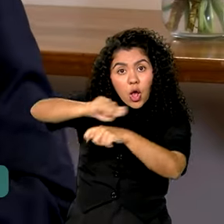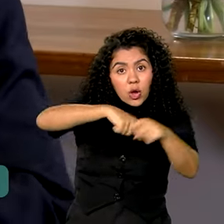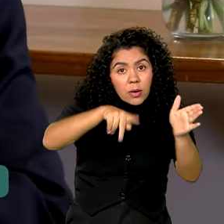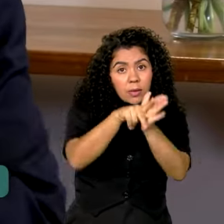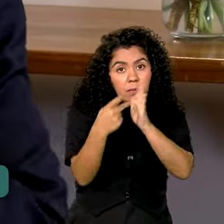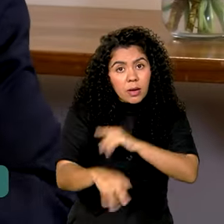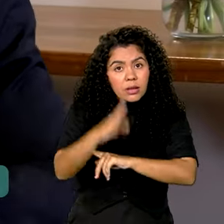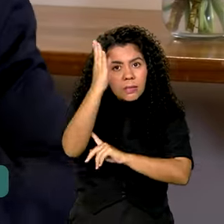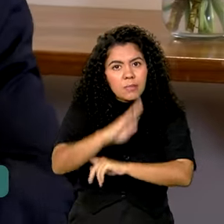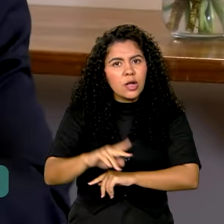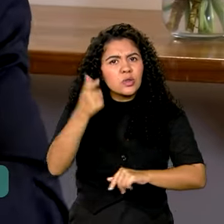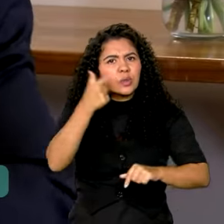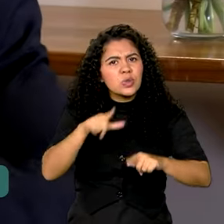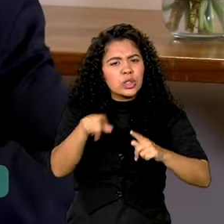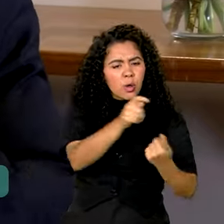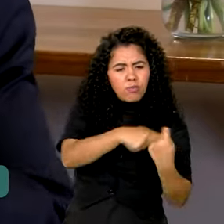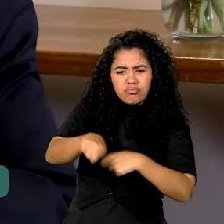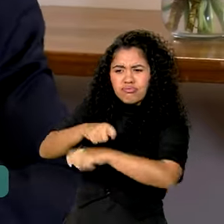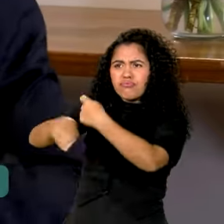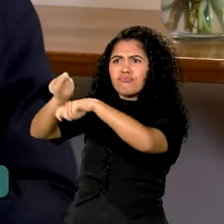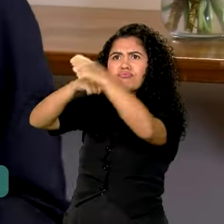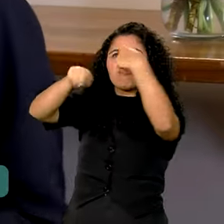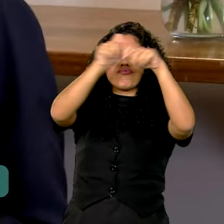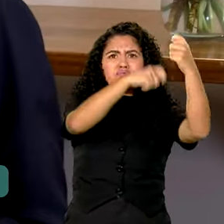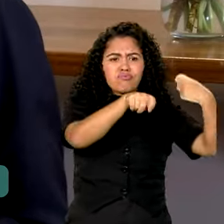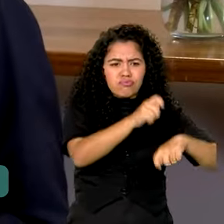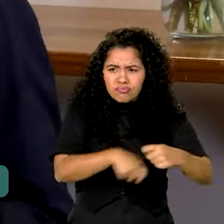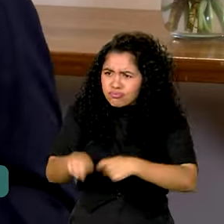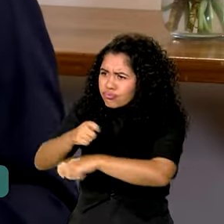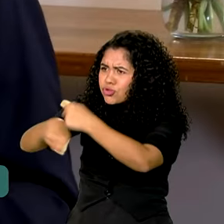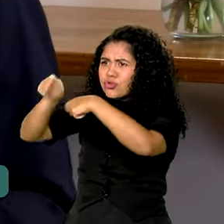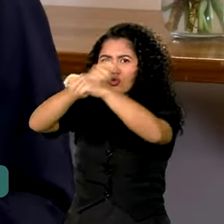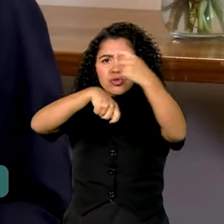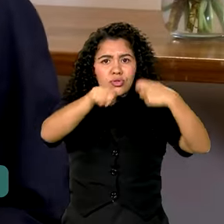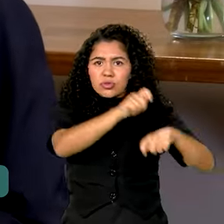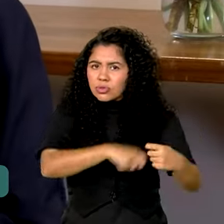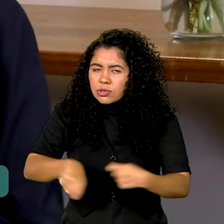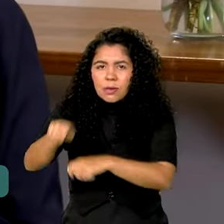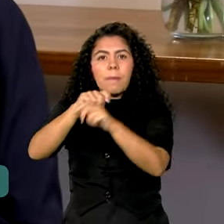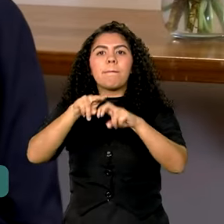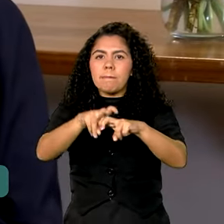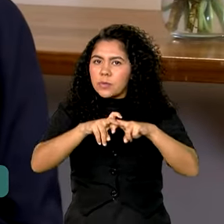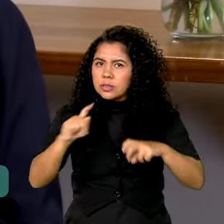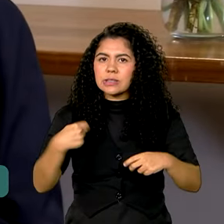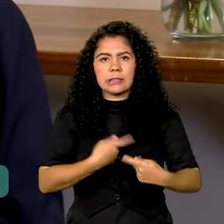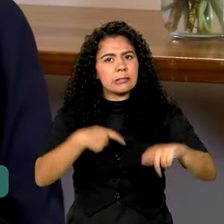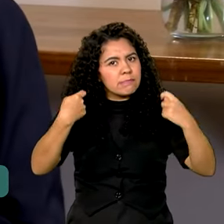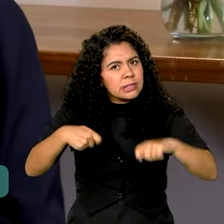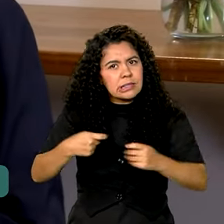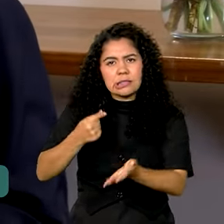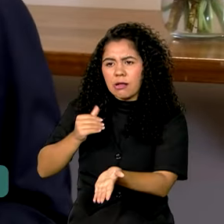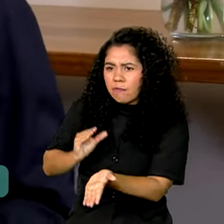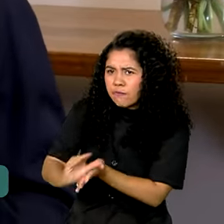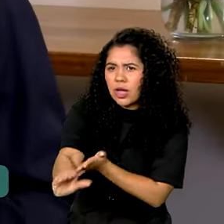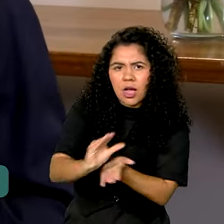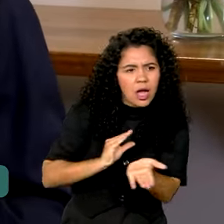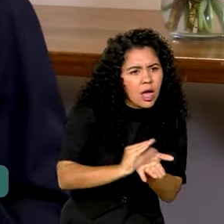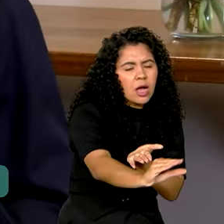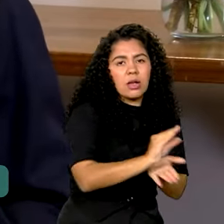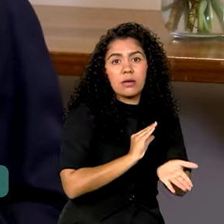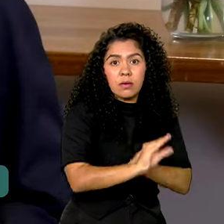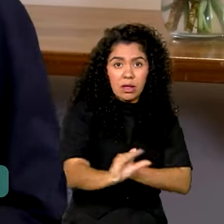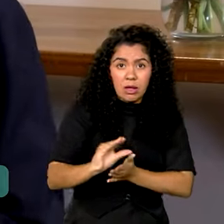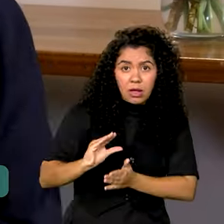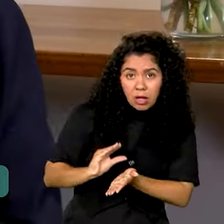seja uma roda gigante em funcionamento direto, sem parar. Por isso que nós temos que fazer muito investimento. Porque cada